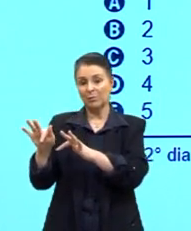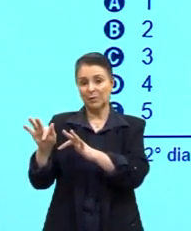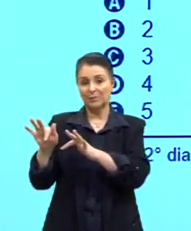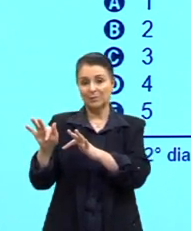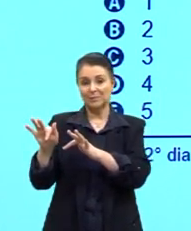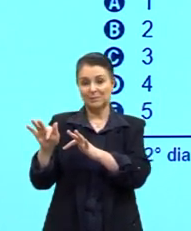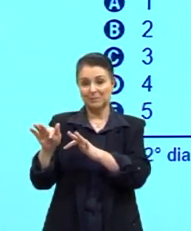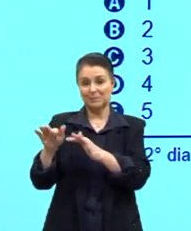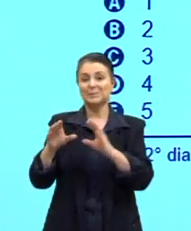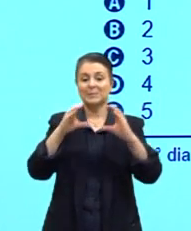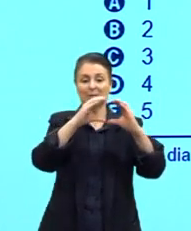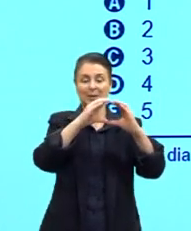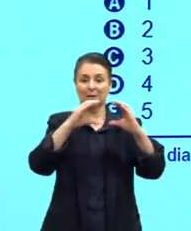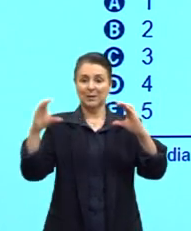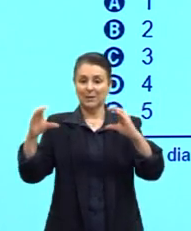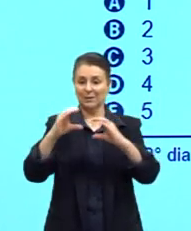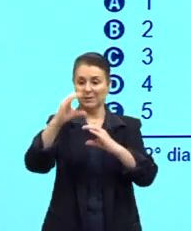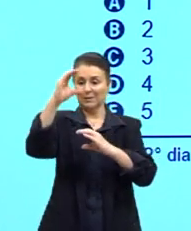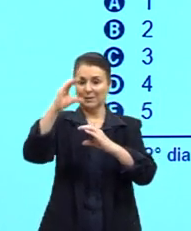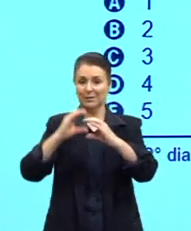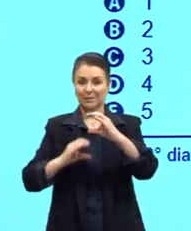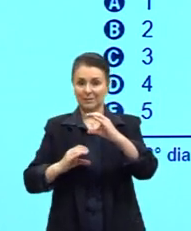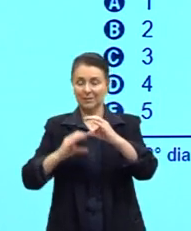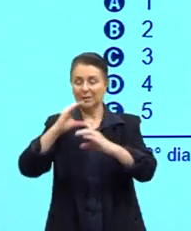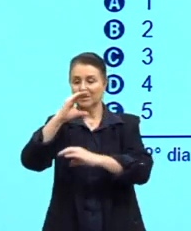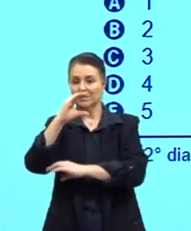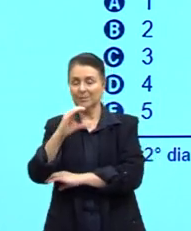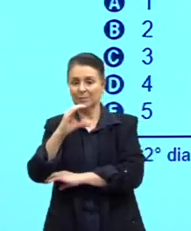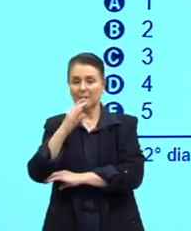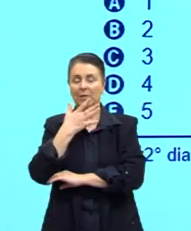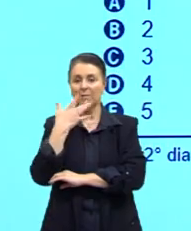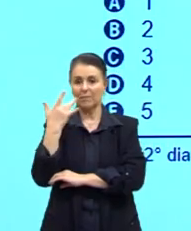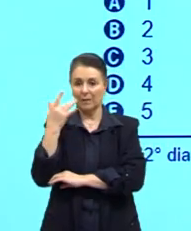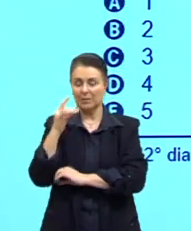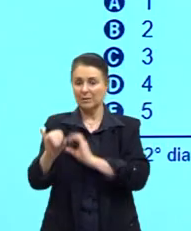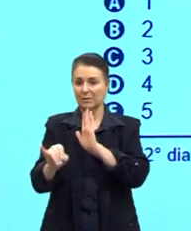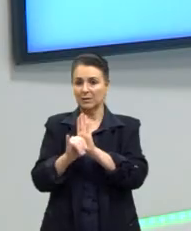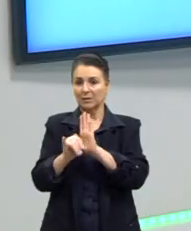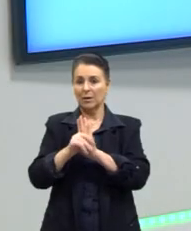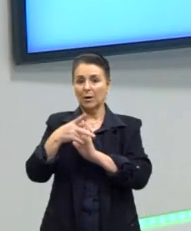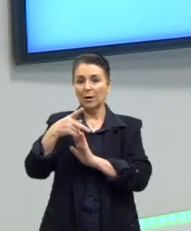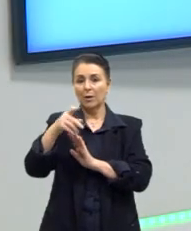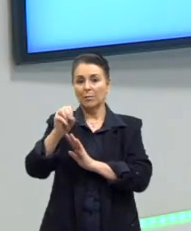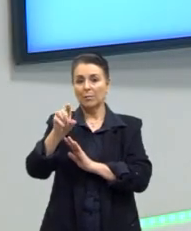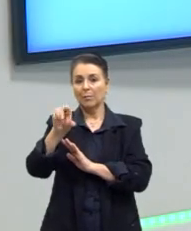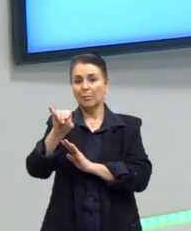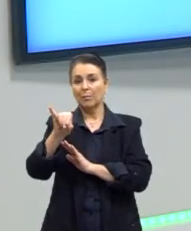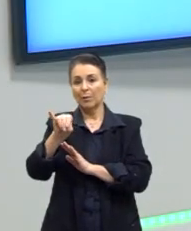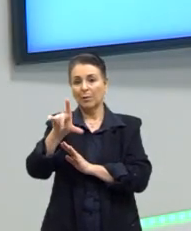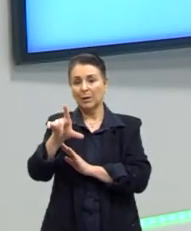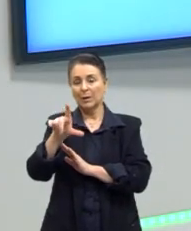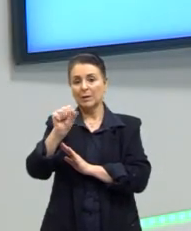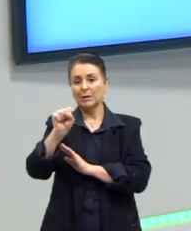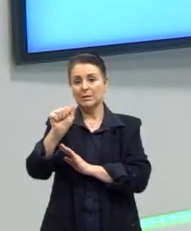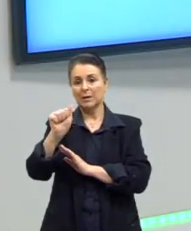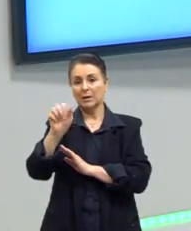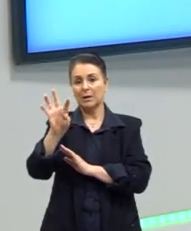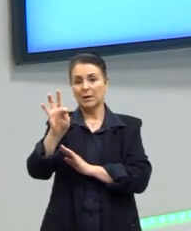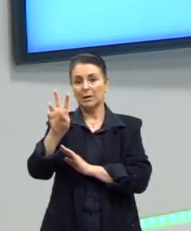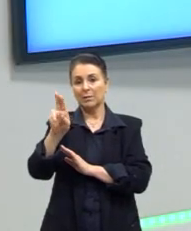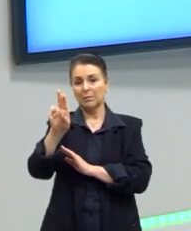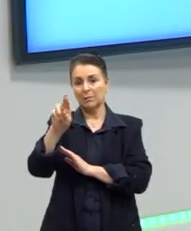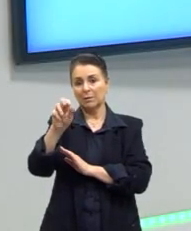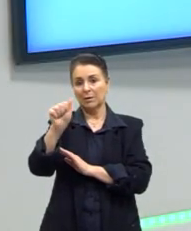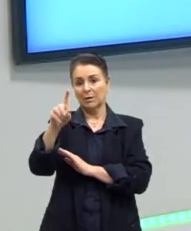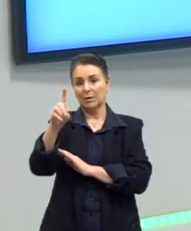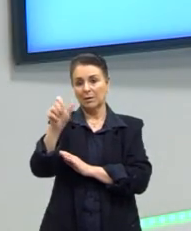início ou o fim da cadeia carbônica. Bem fácil de interpretar. Então, poliissaturada. Vamos ver quais são poliissaturadas que a gente vai